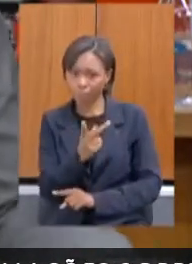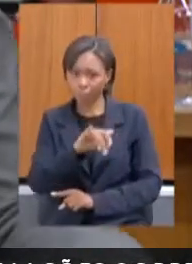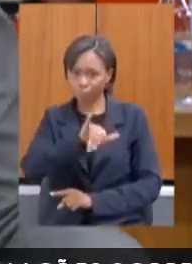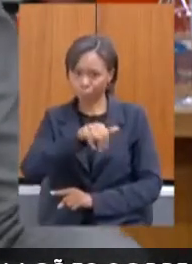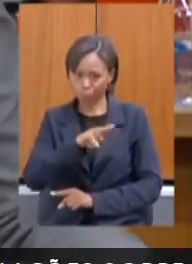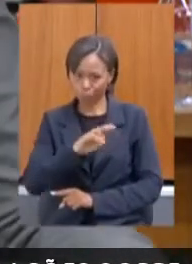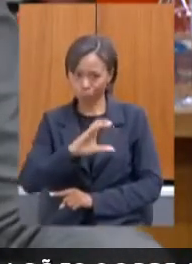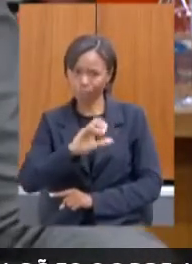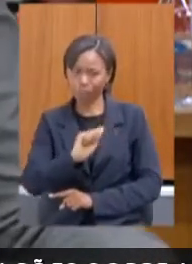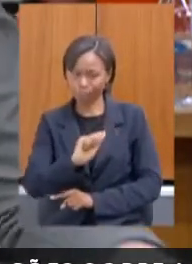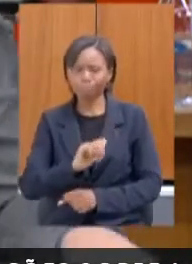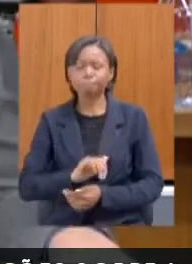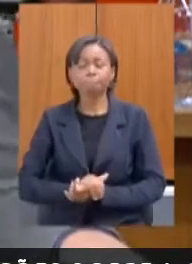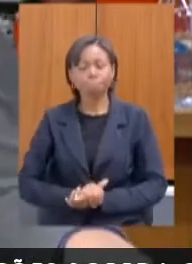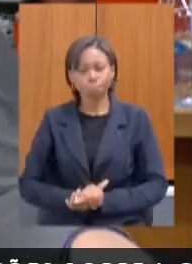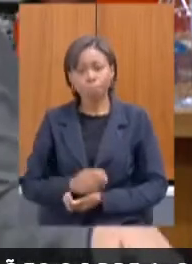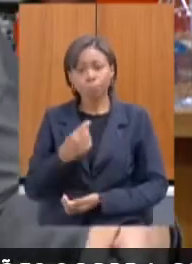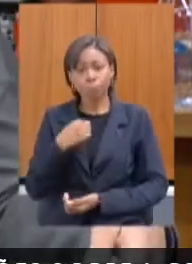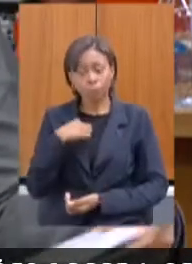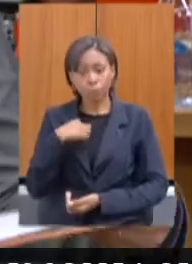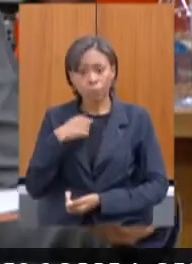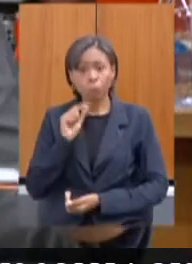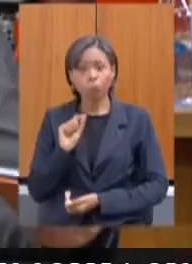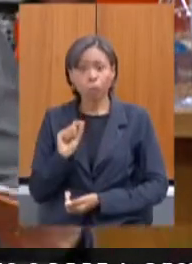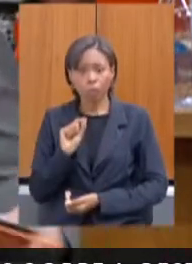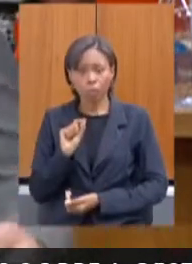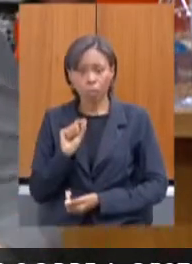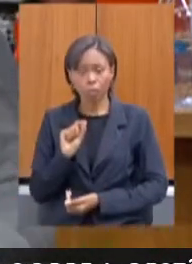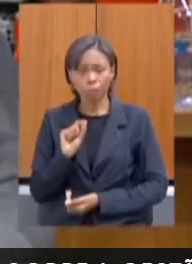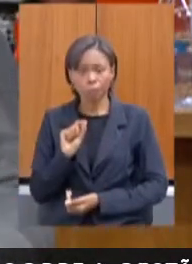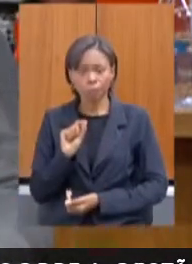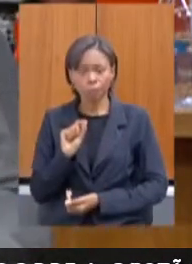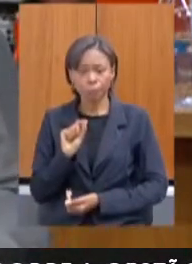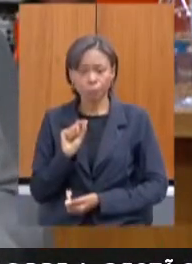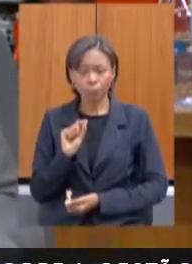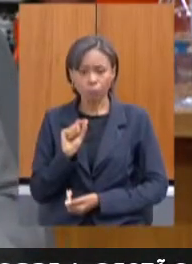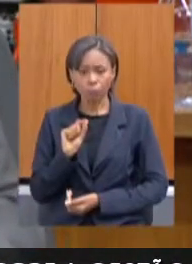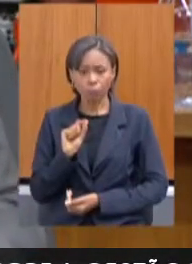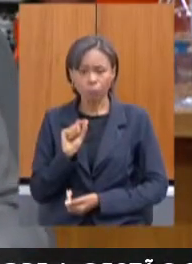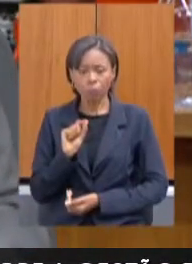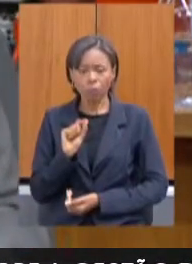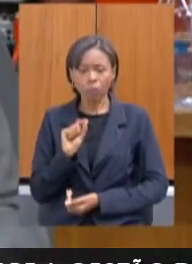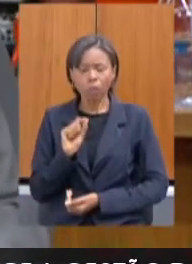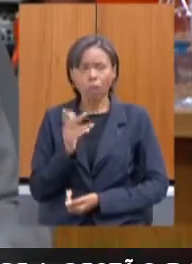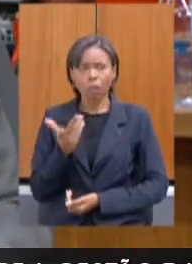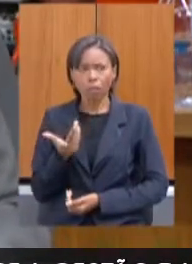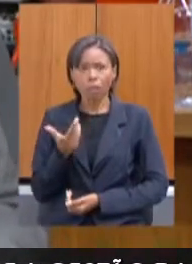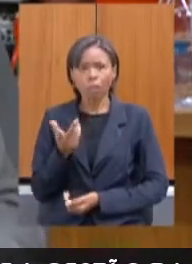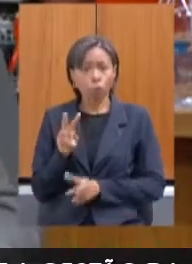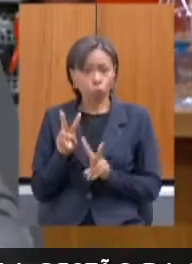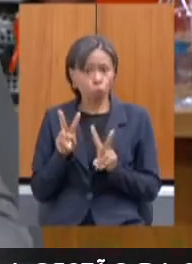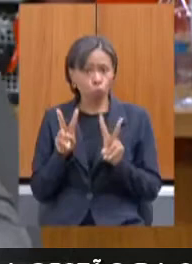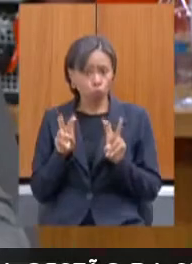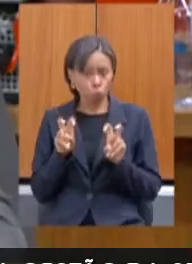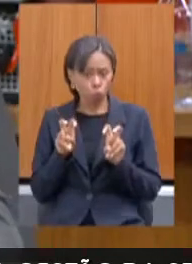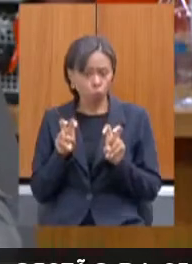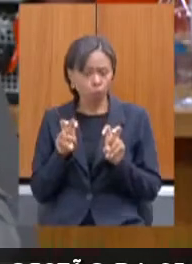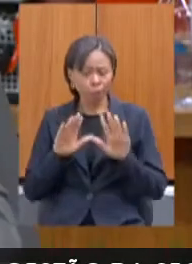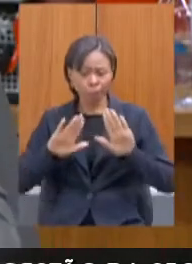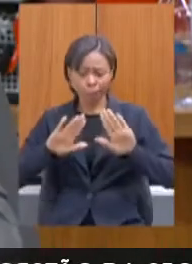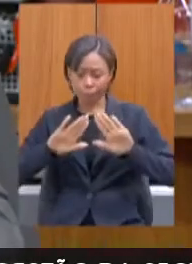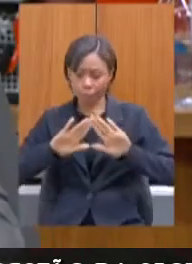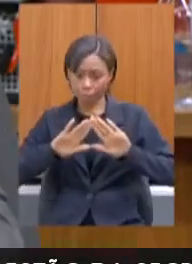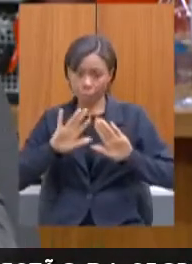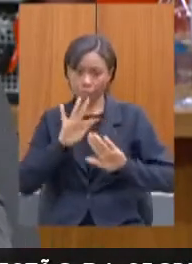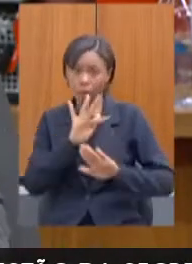Eu vou me ater aqui ao objeto dessa audiência do Assembleia Fiscaliza, que é justamente